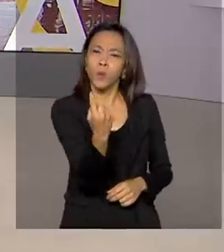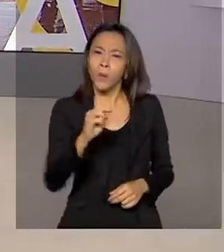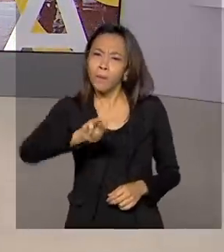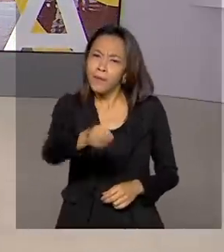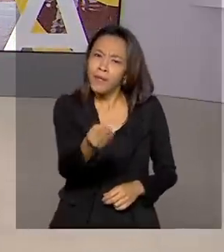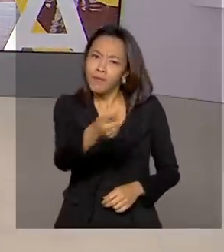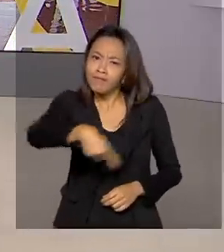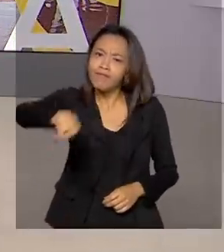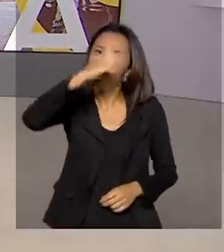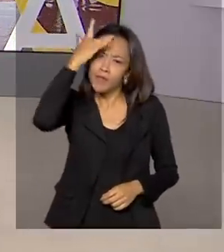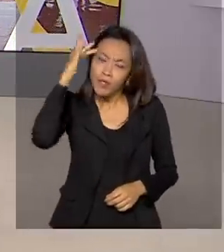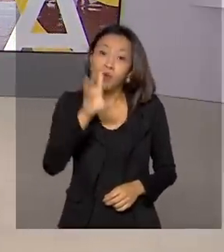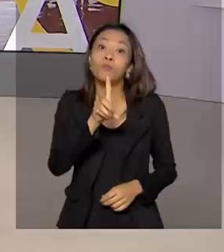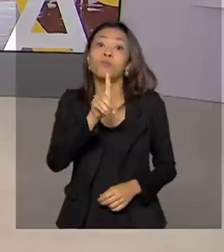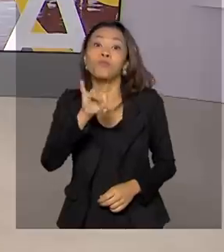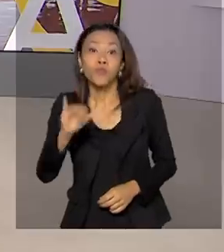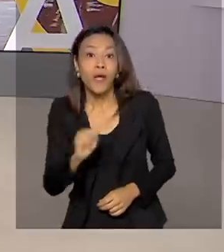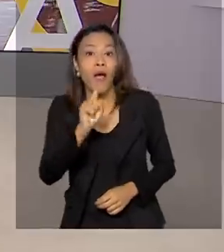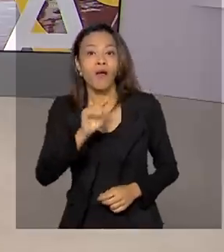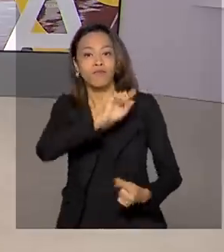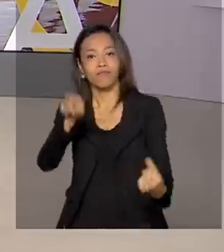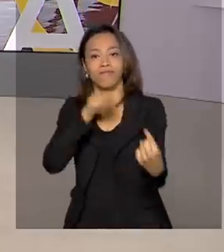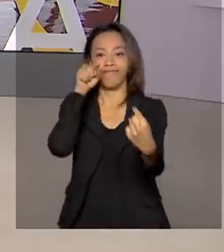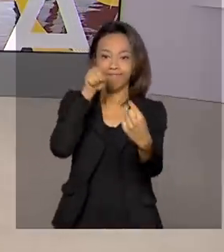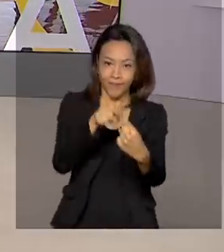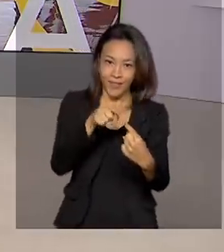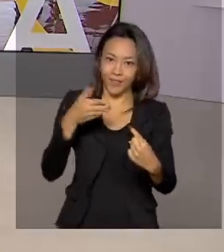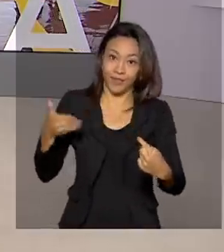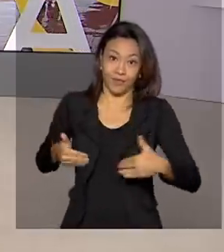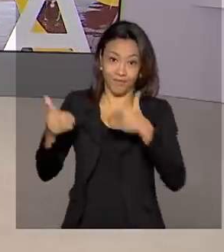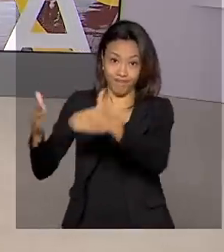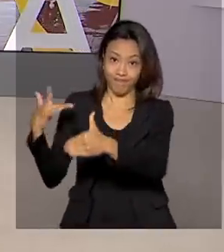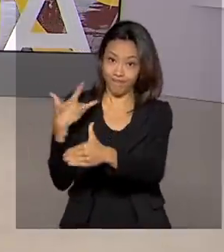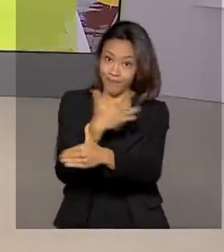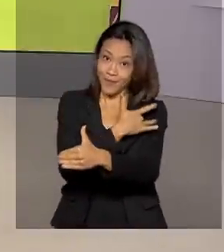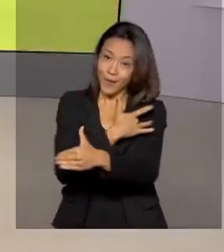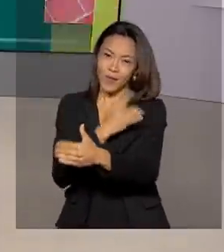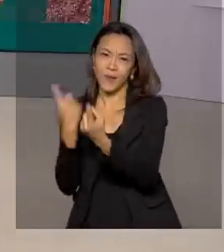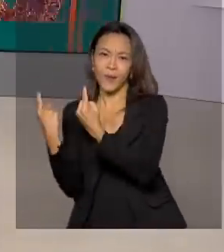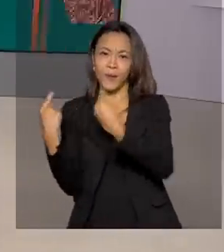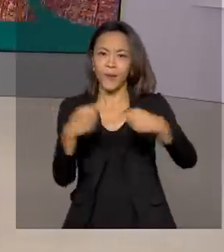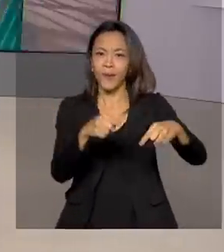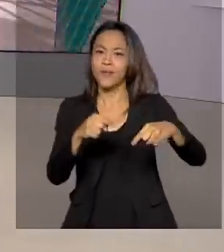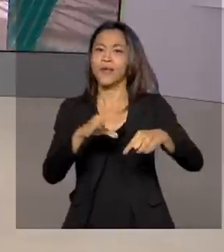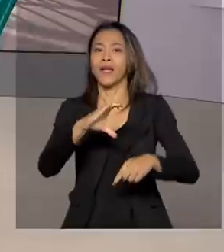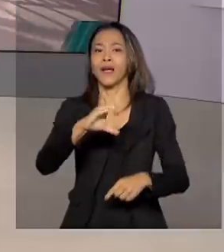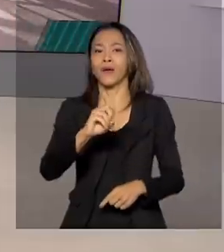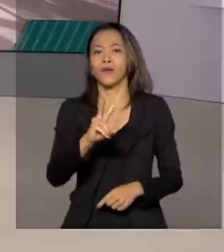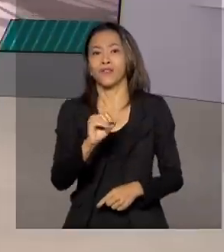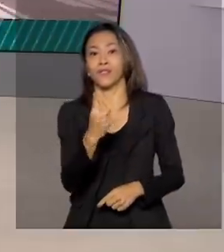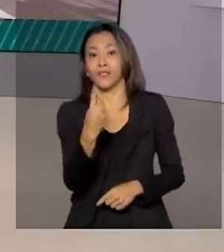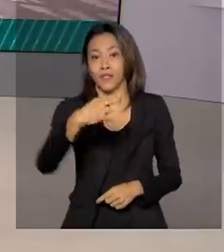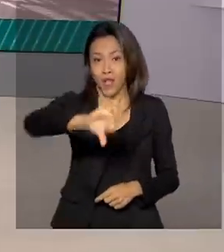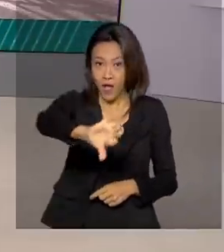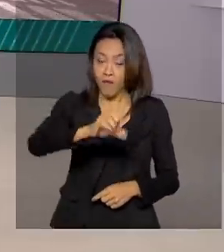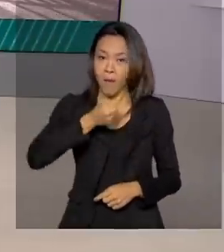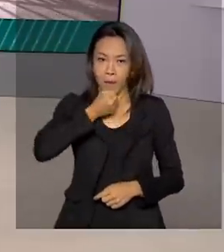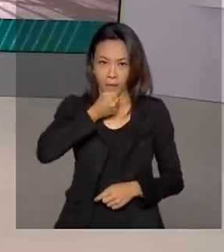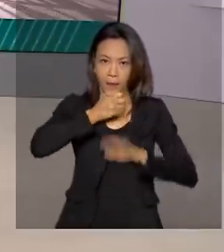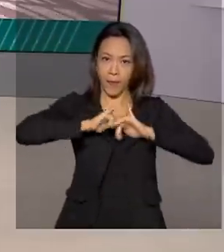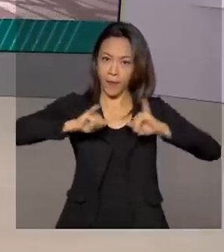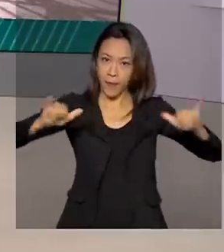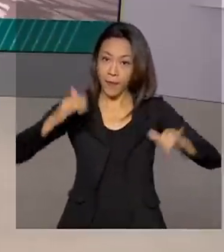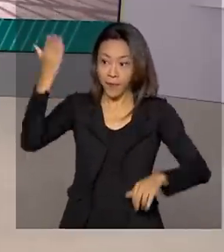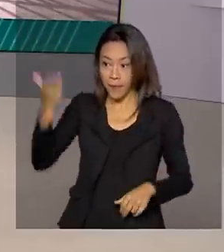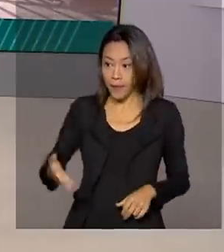por dia. Essa é a meta de vacinação do Ministério da Saúde para combater a Covid-19. Em coletiva imprensa, o novo